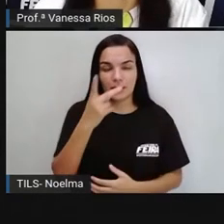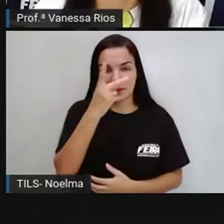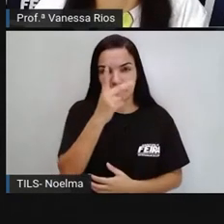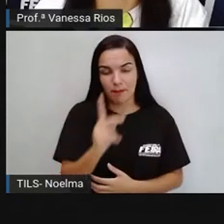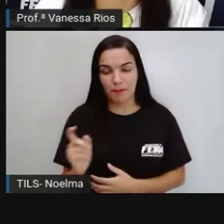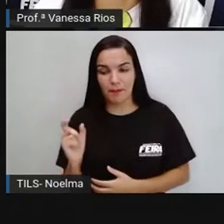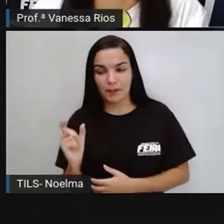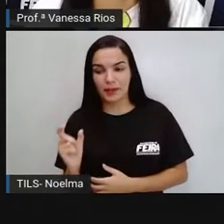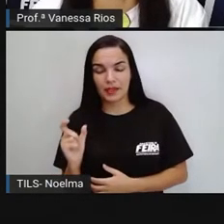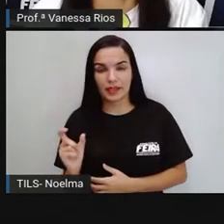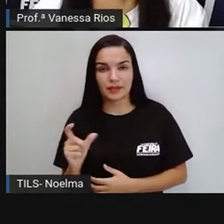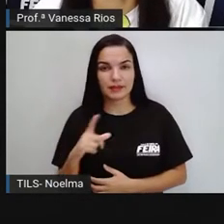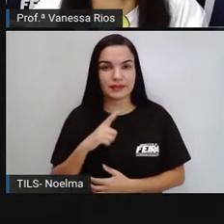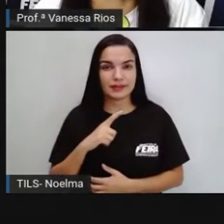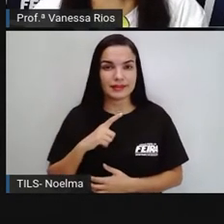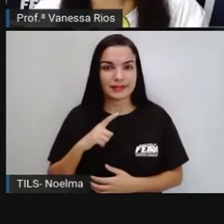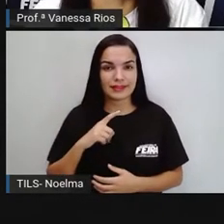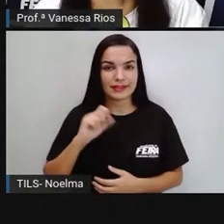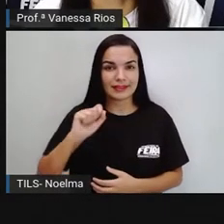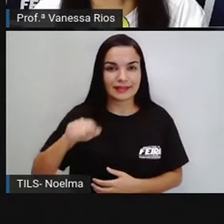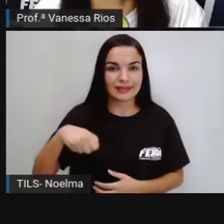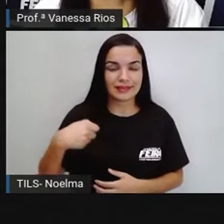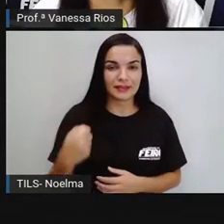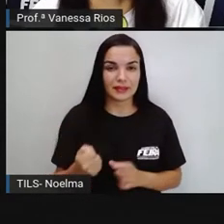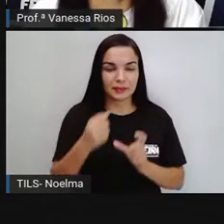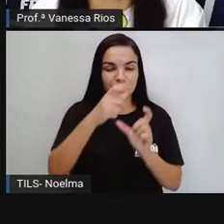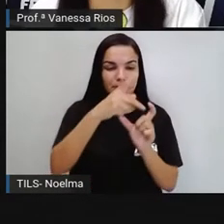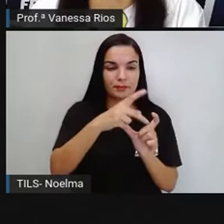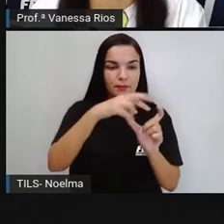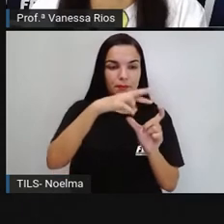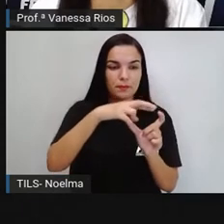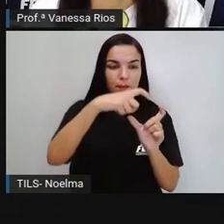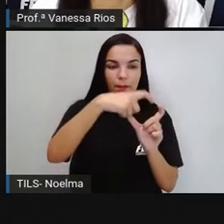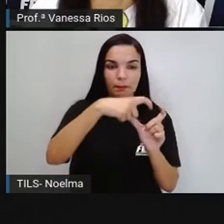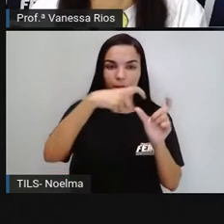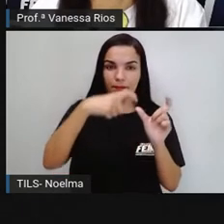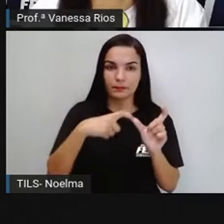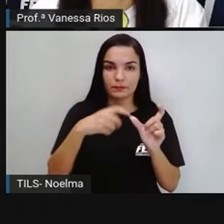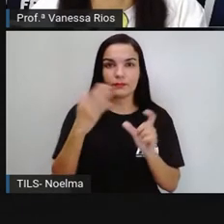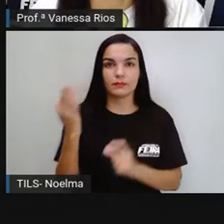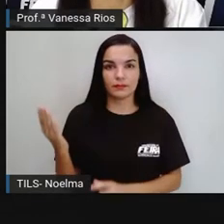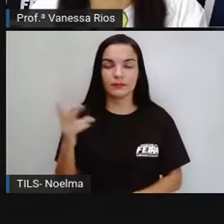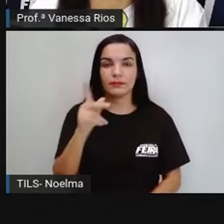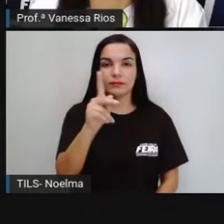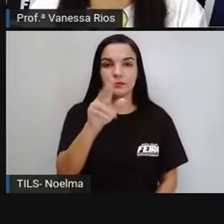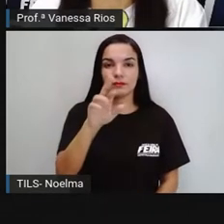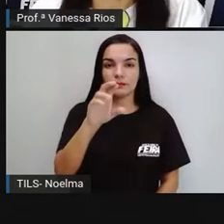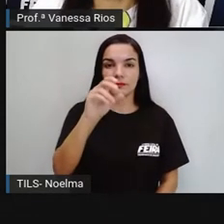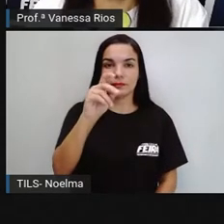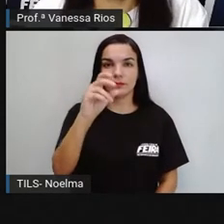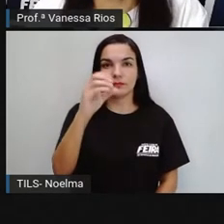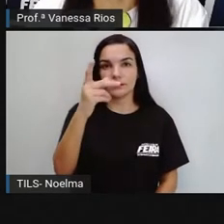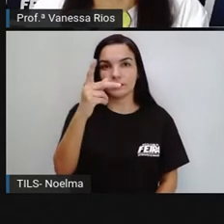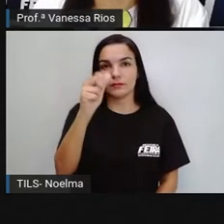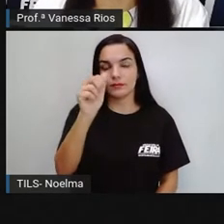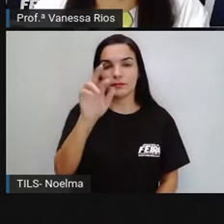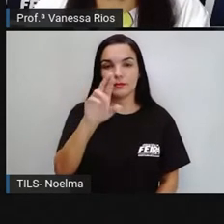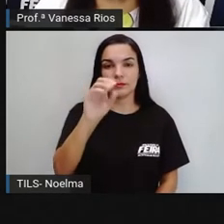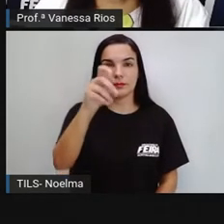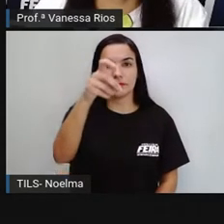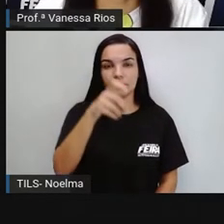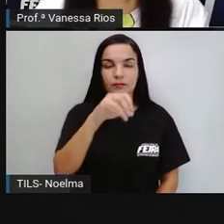consideradas proparoxítonas. E aí eu queria que vocês prestassem bastante atenção